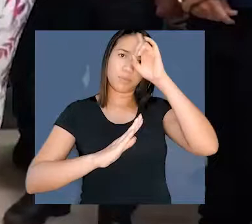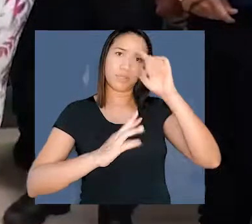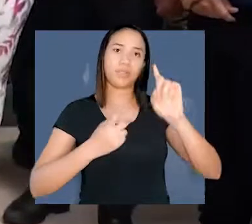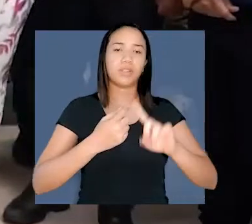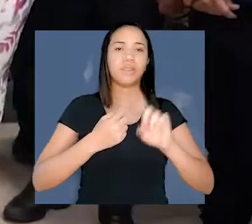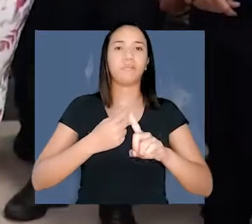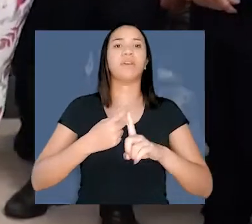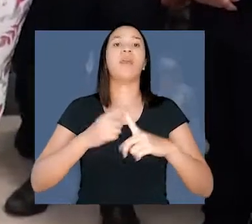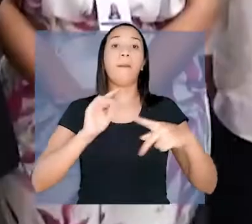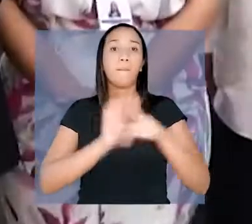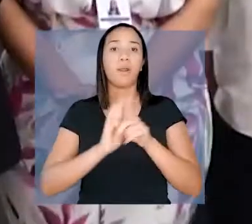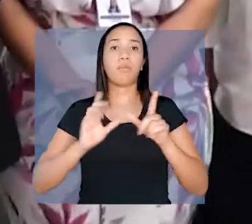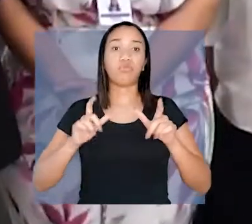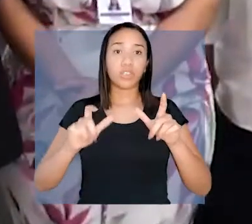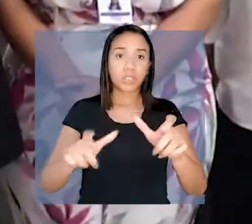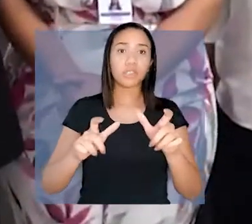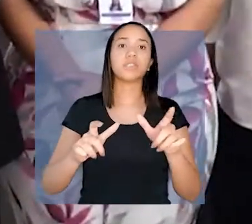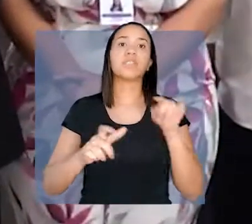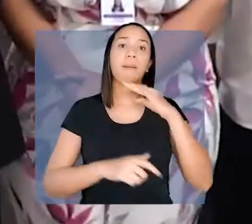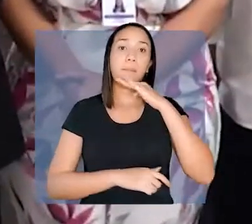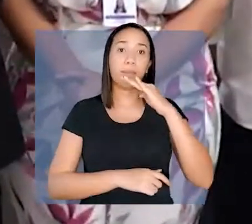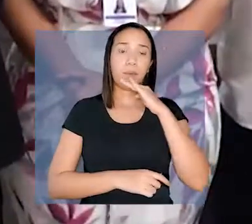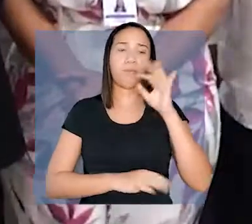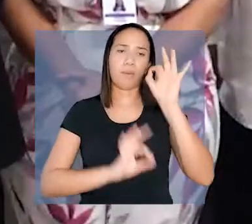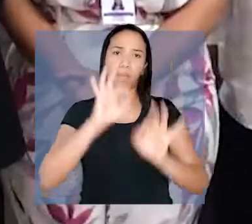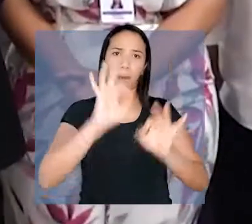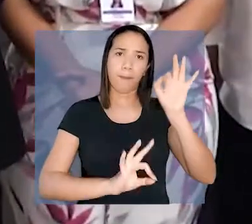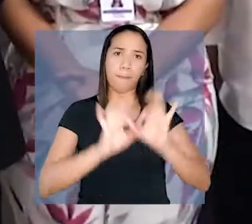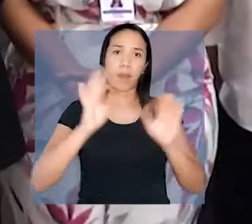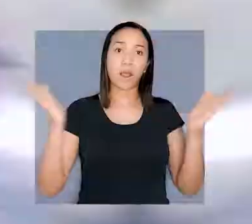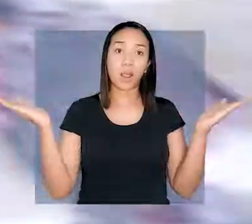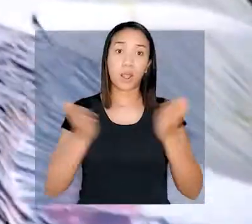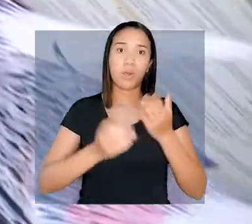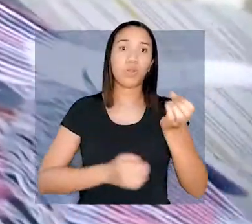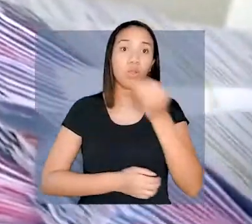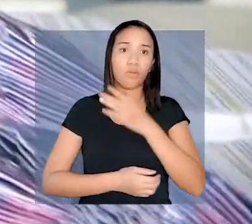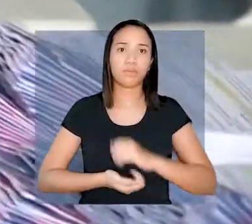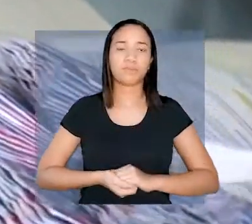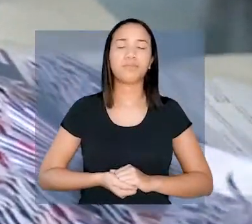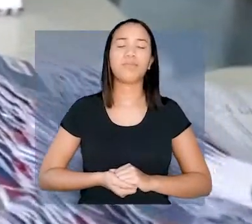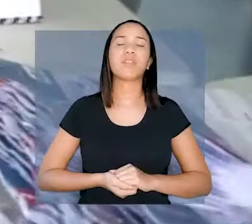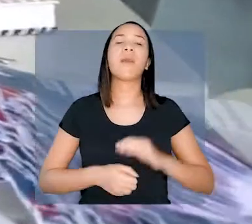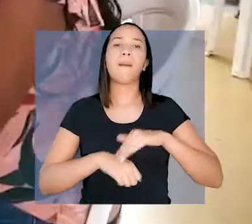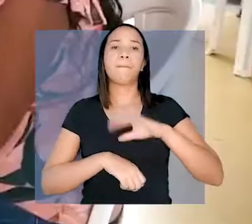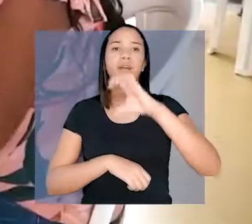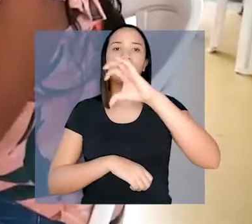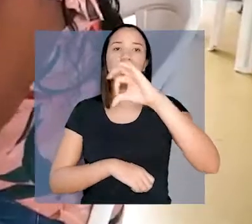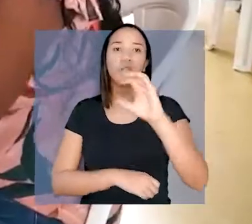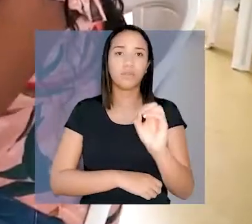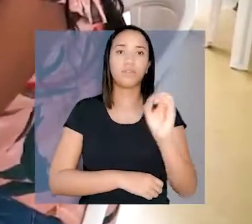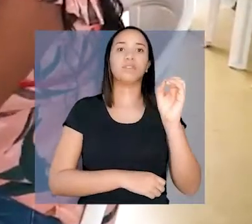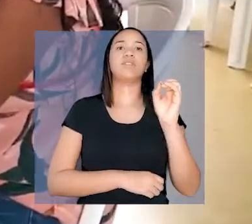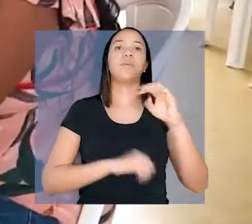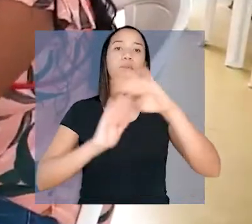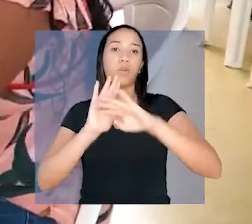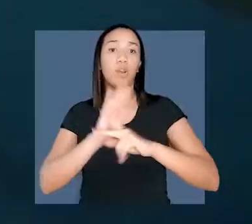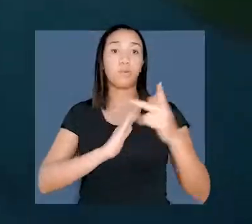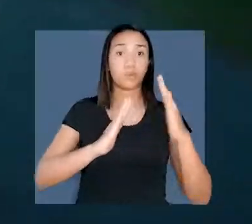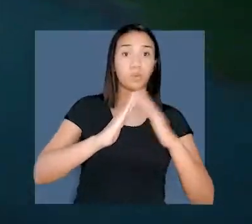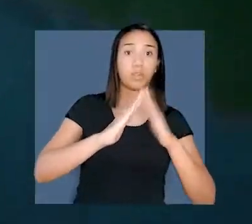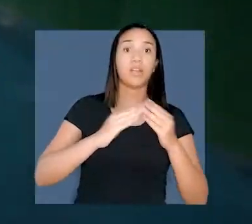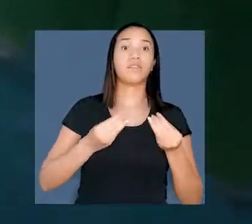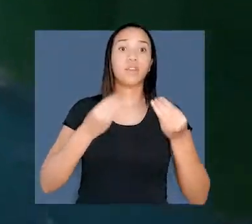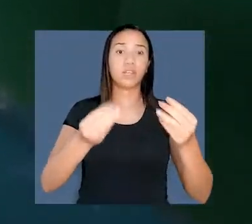A ala oncológica do Hospital de Marabá vai ser reformada e ampliada. Mais de 590 benefícios do programa Sua Casa foram